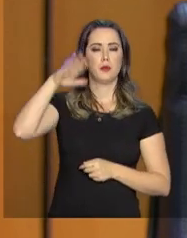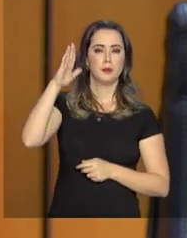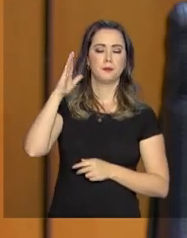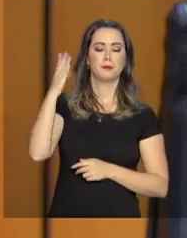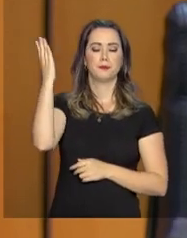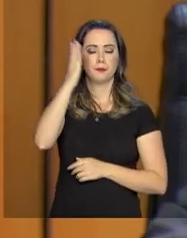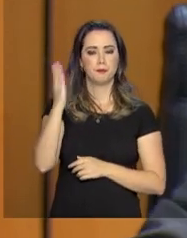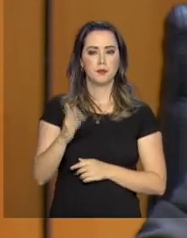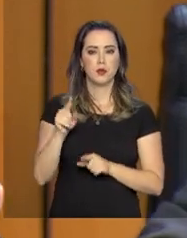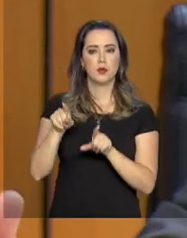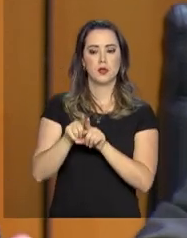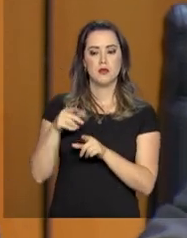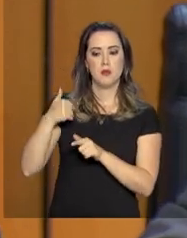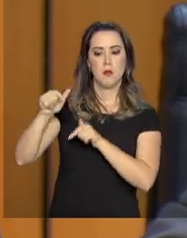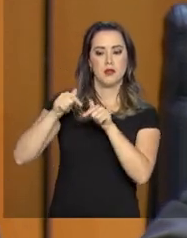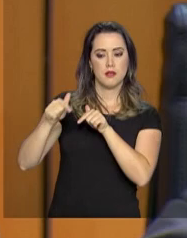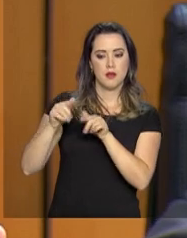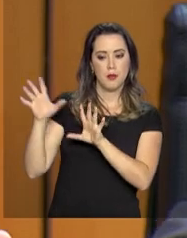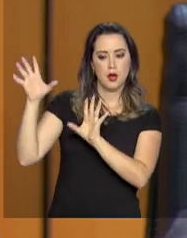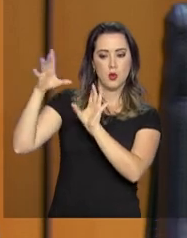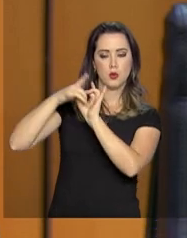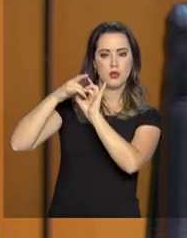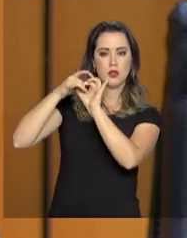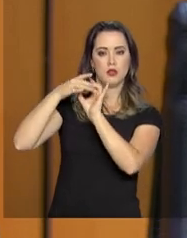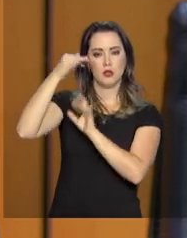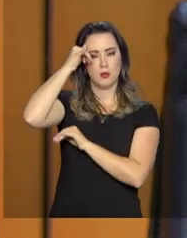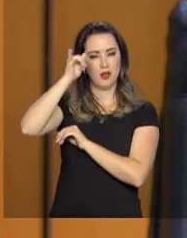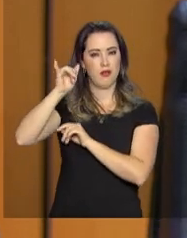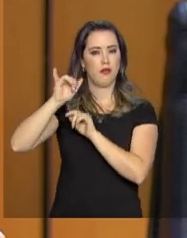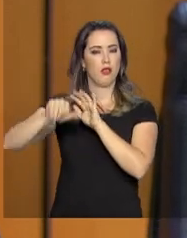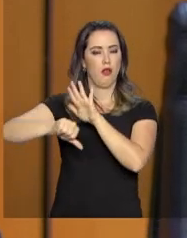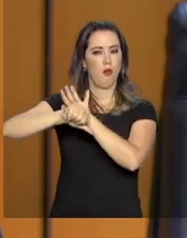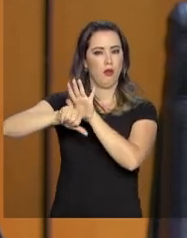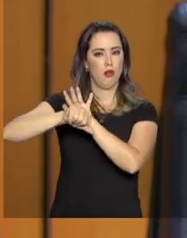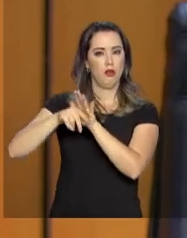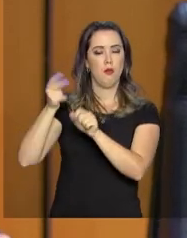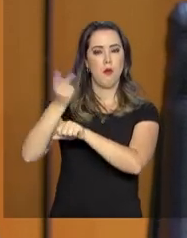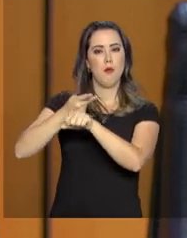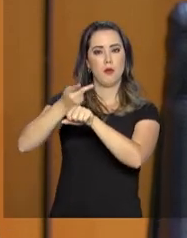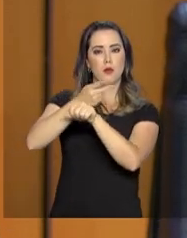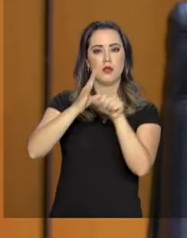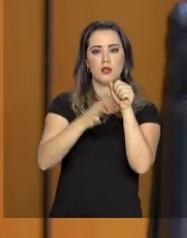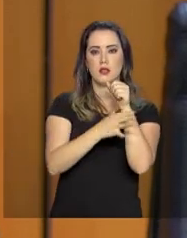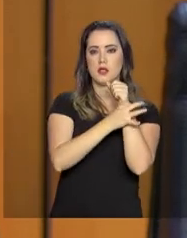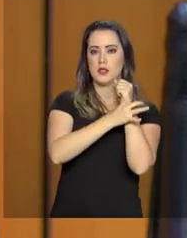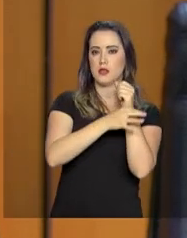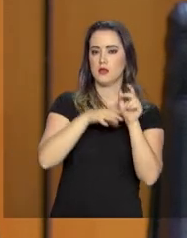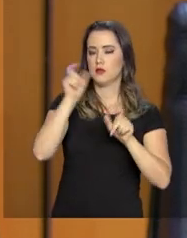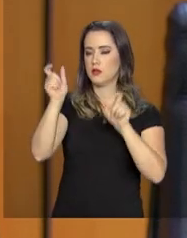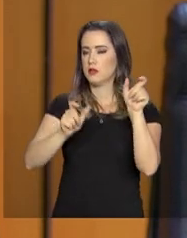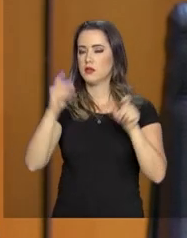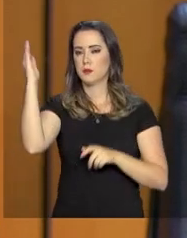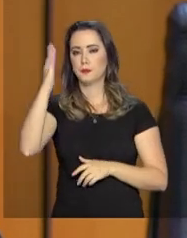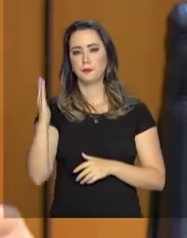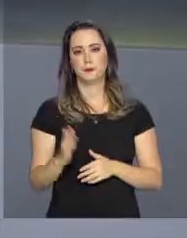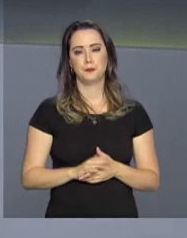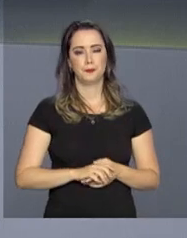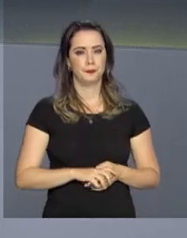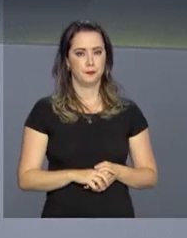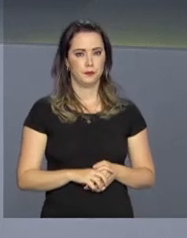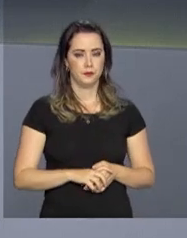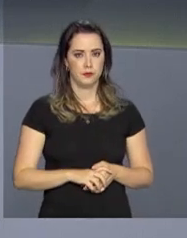cada vez mais operações integradas no combate ao crime e buscando a segurança dos brasileiros e brasileiras.